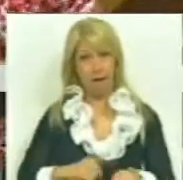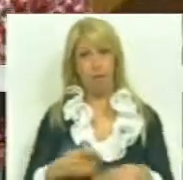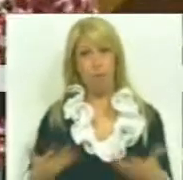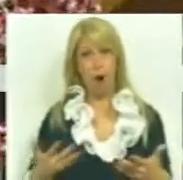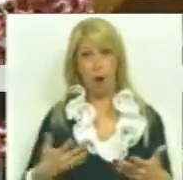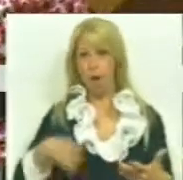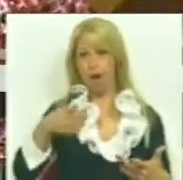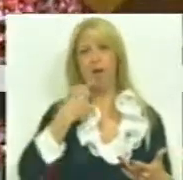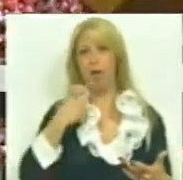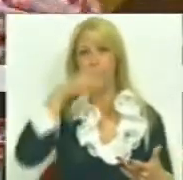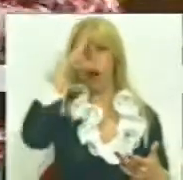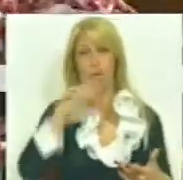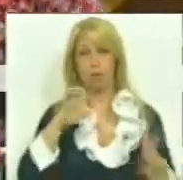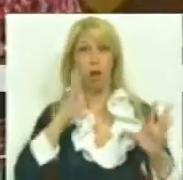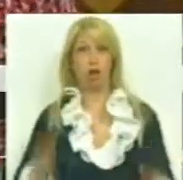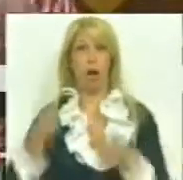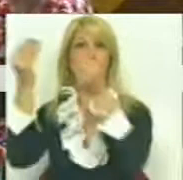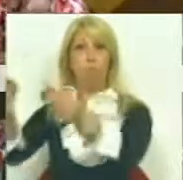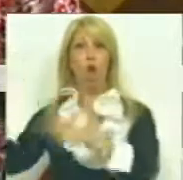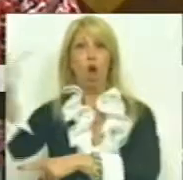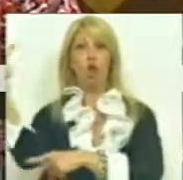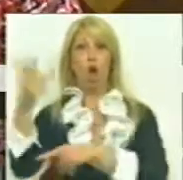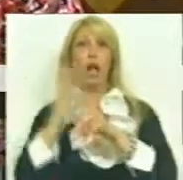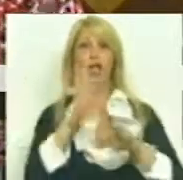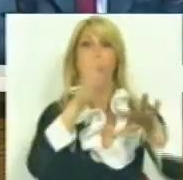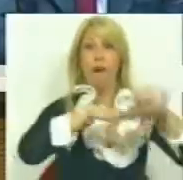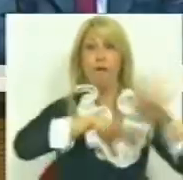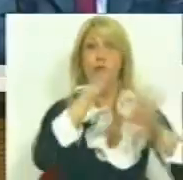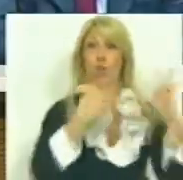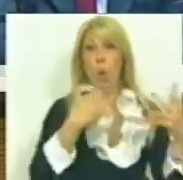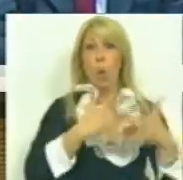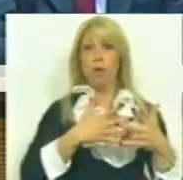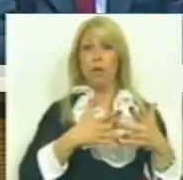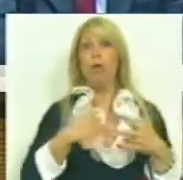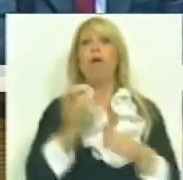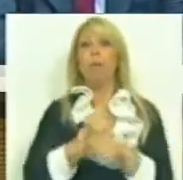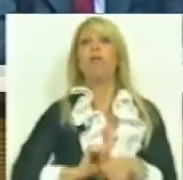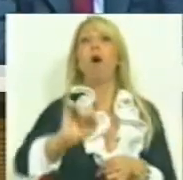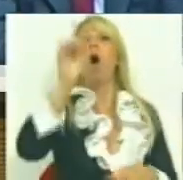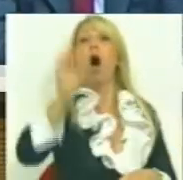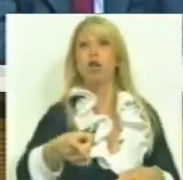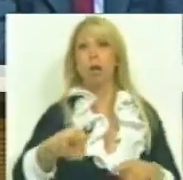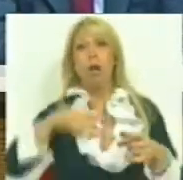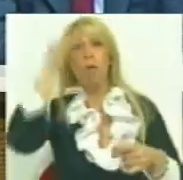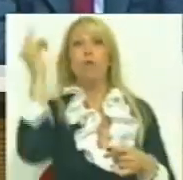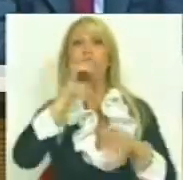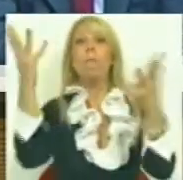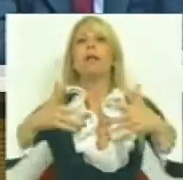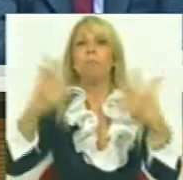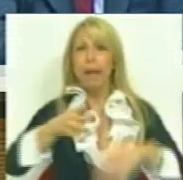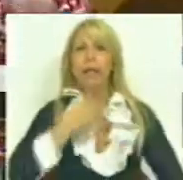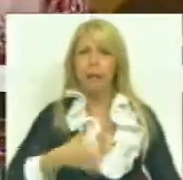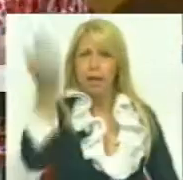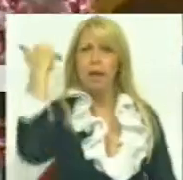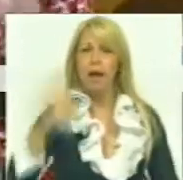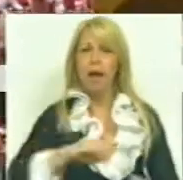ter apresentado as contas, a Troika já fez as suas contas, é professor de matemática. E, portanto, diga-nos lá, no próximo ano eletivo, quantos